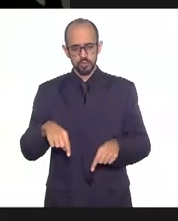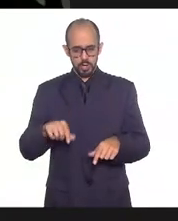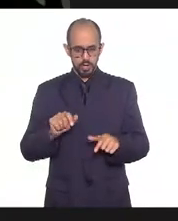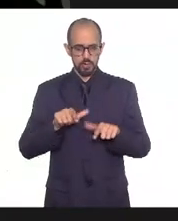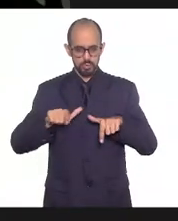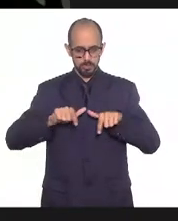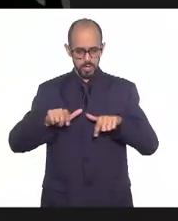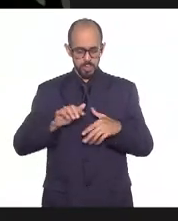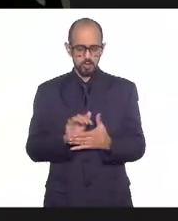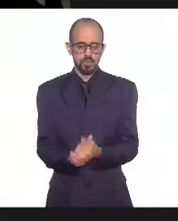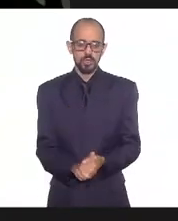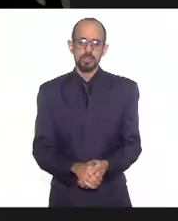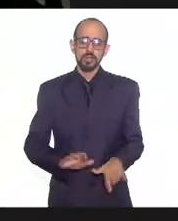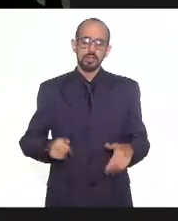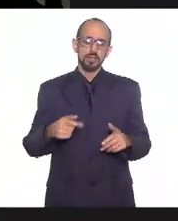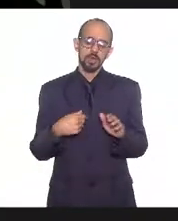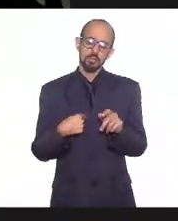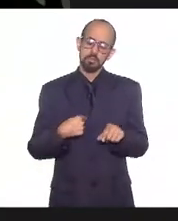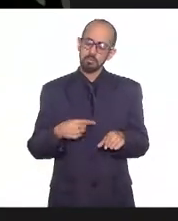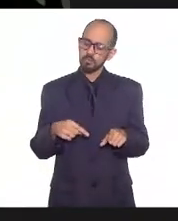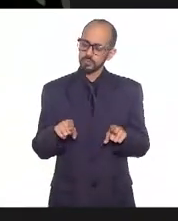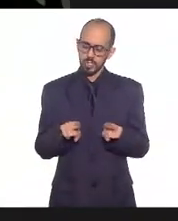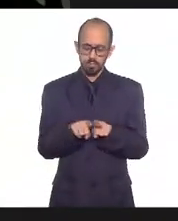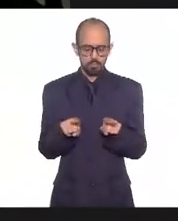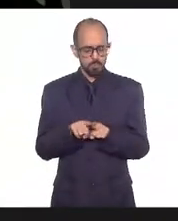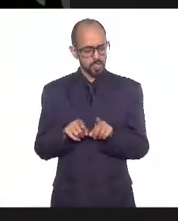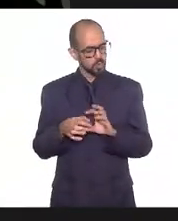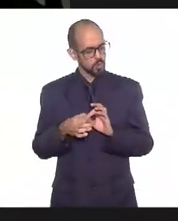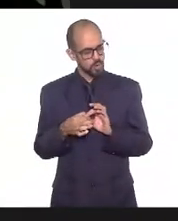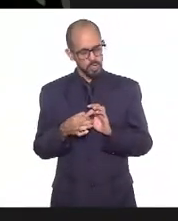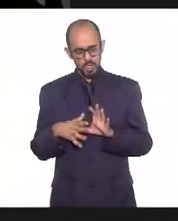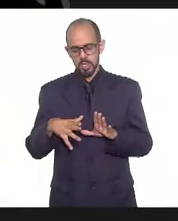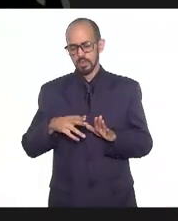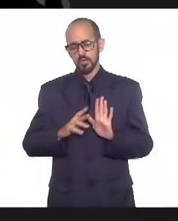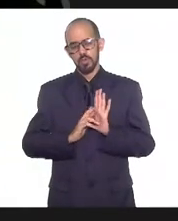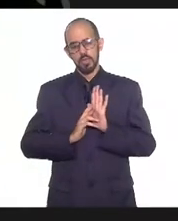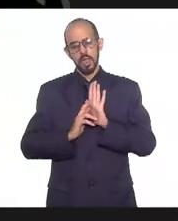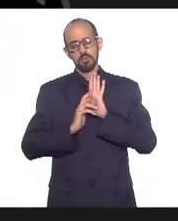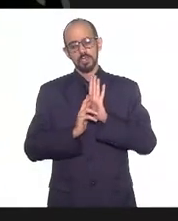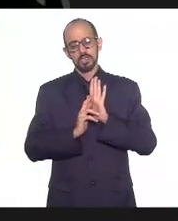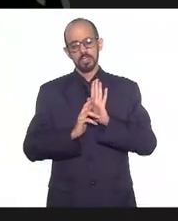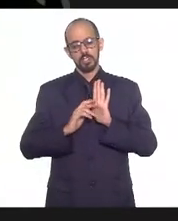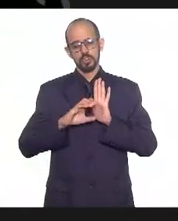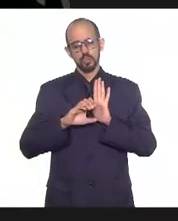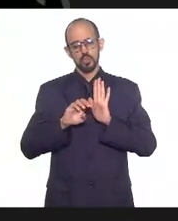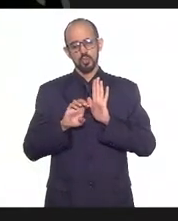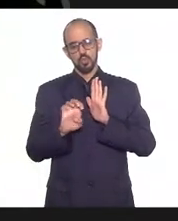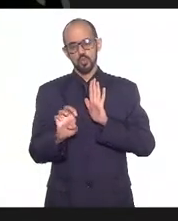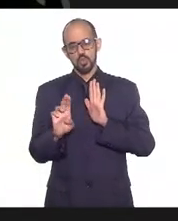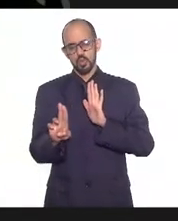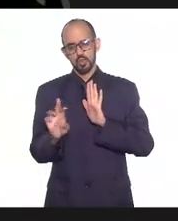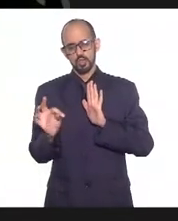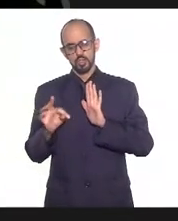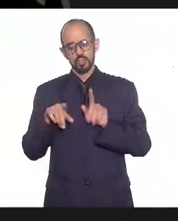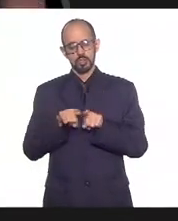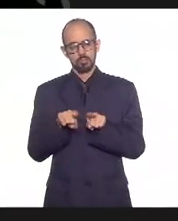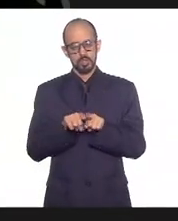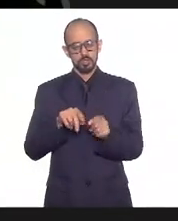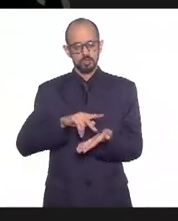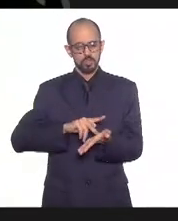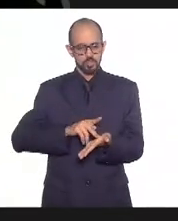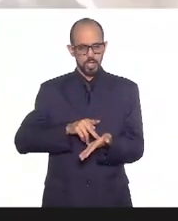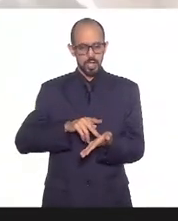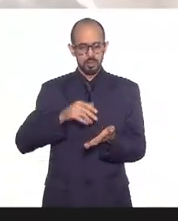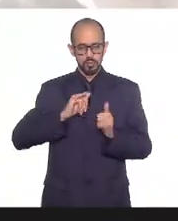me colocar à disposição enquanto útil, enquanto sindipeto NF, e dizer, por fim, que a nossa